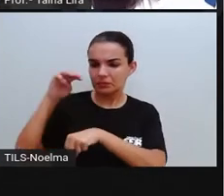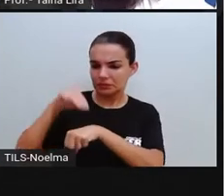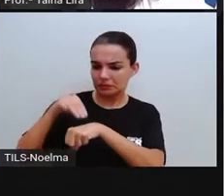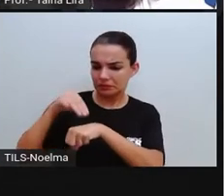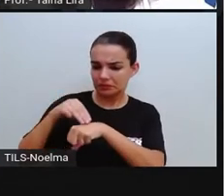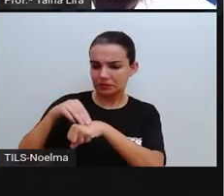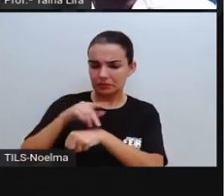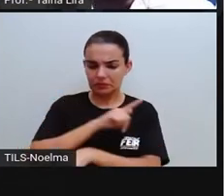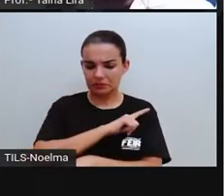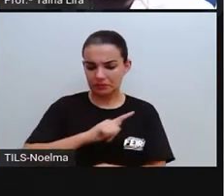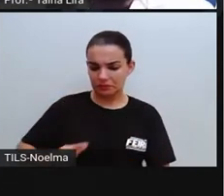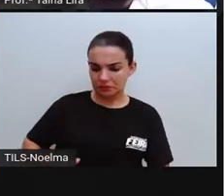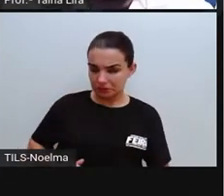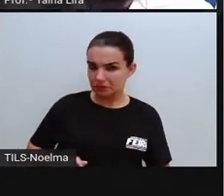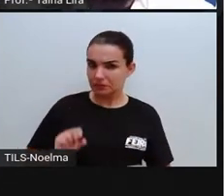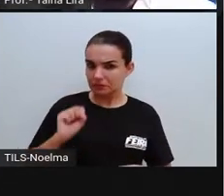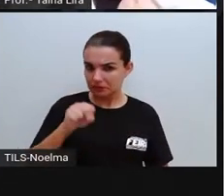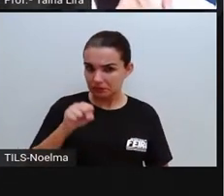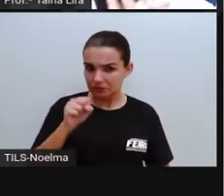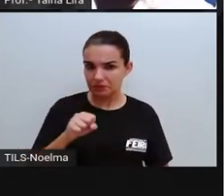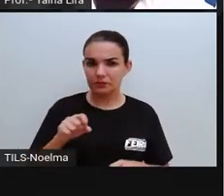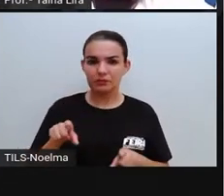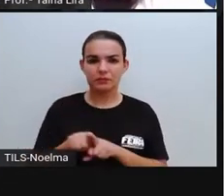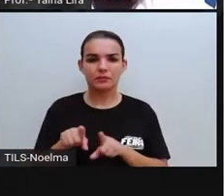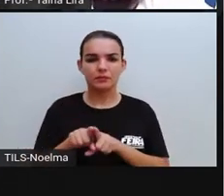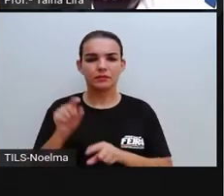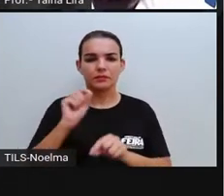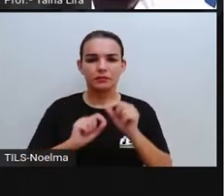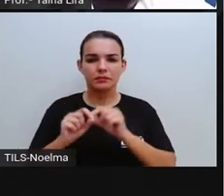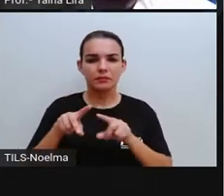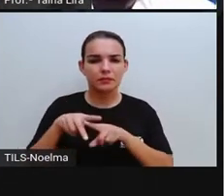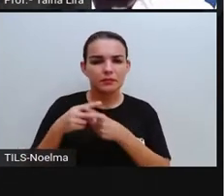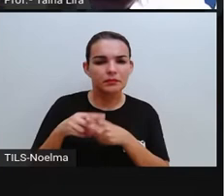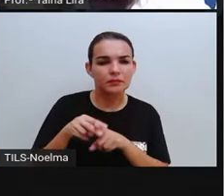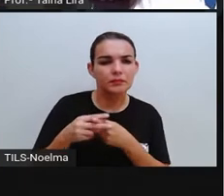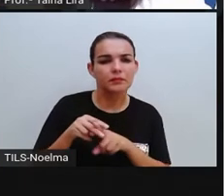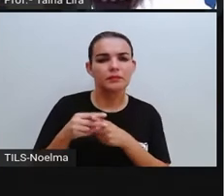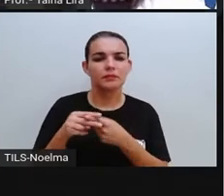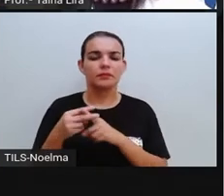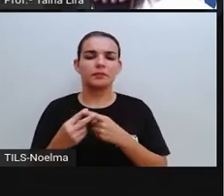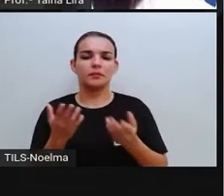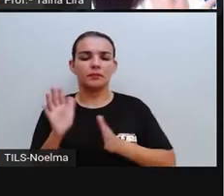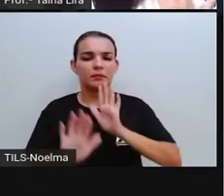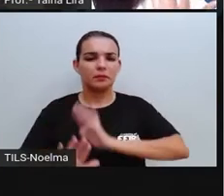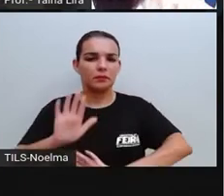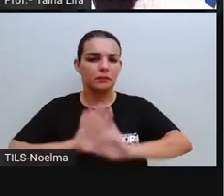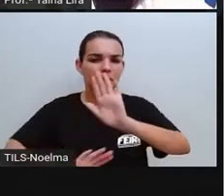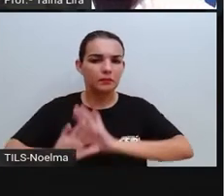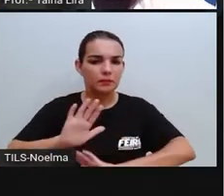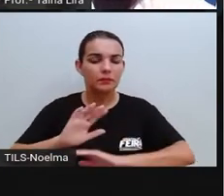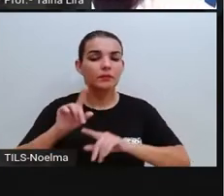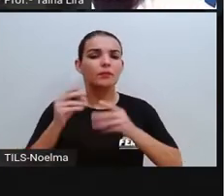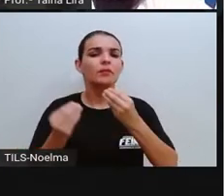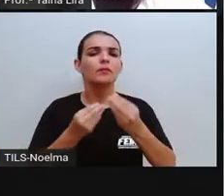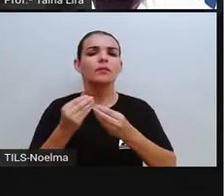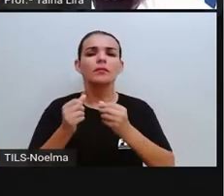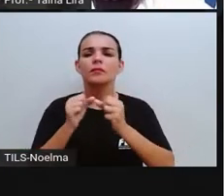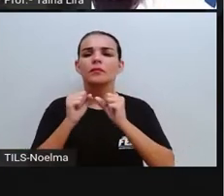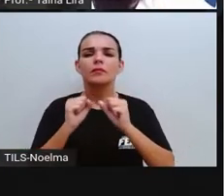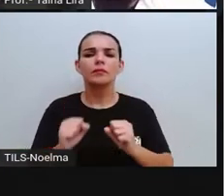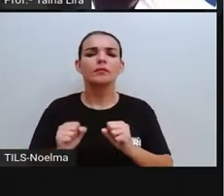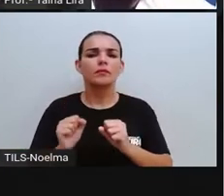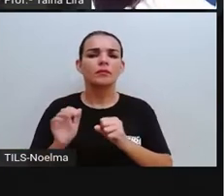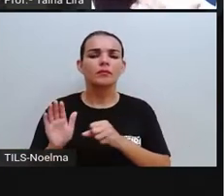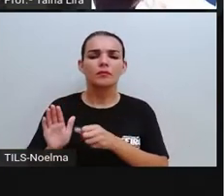que o governo municipal tá fazendo aí a manutenção, tá cuidando aí do bem-estar. Como é que eu posso preservar, pró?